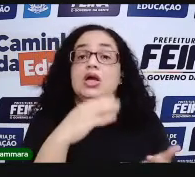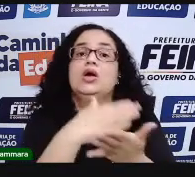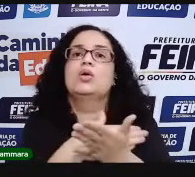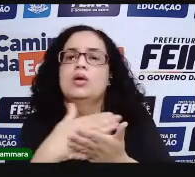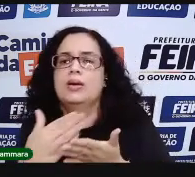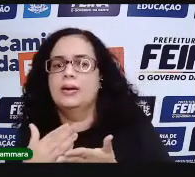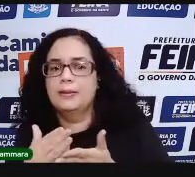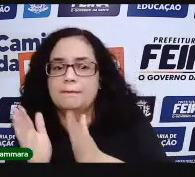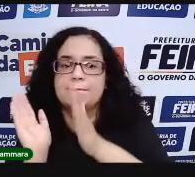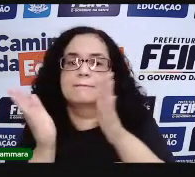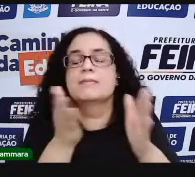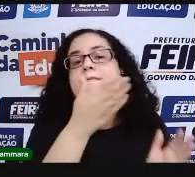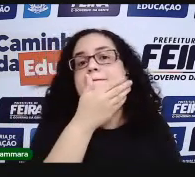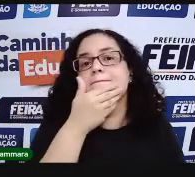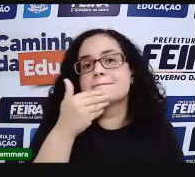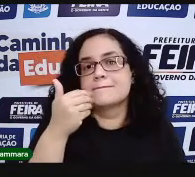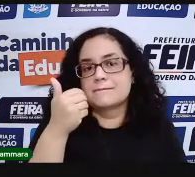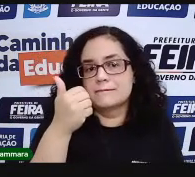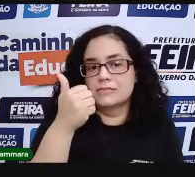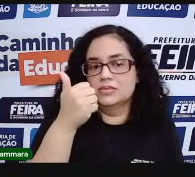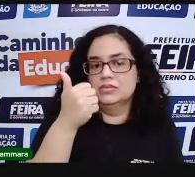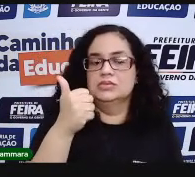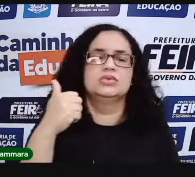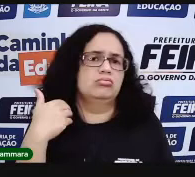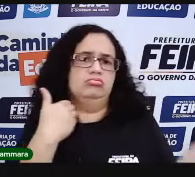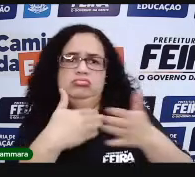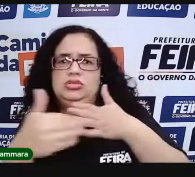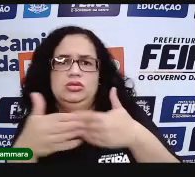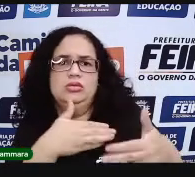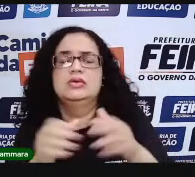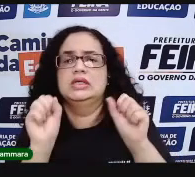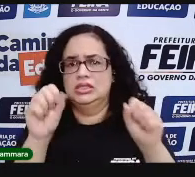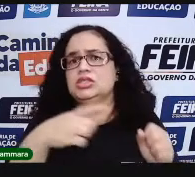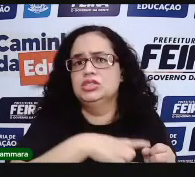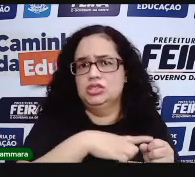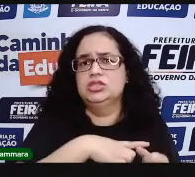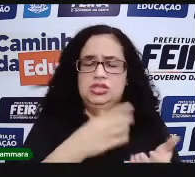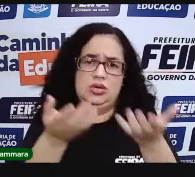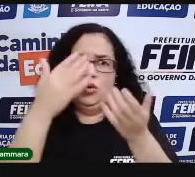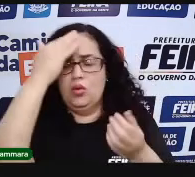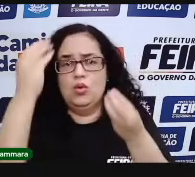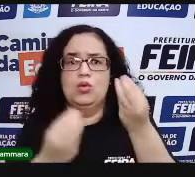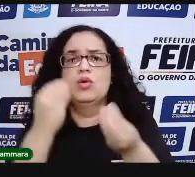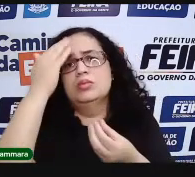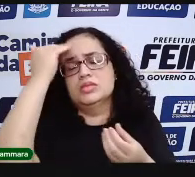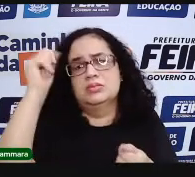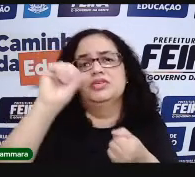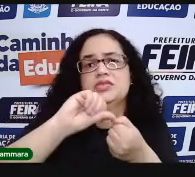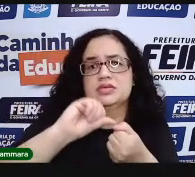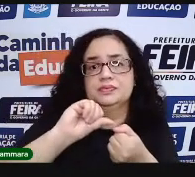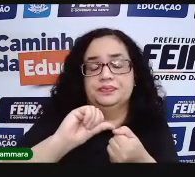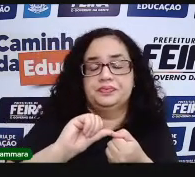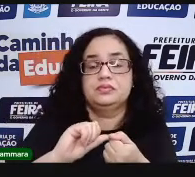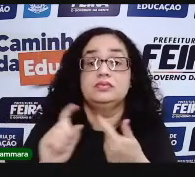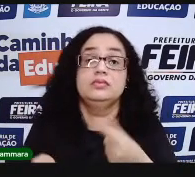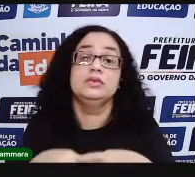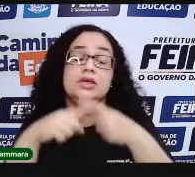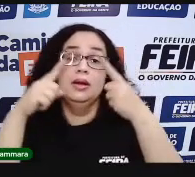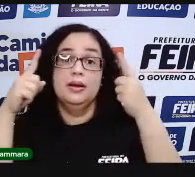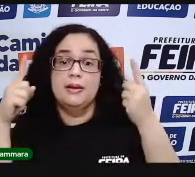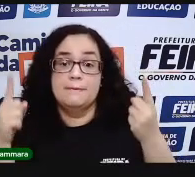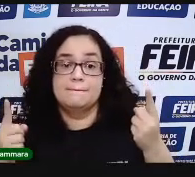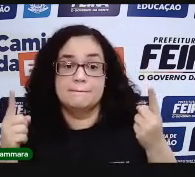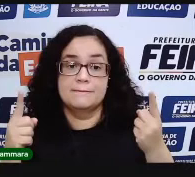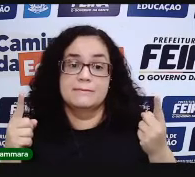aí, ele começou a controlar de uma forma melhor. Porque não estava mais de qualquer jeito, né? Ele já tinha um certo controle. Mas